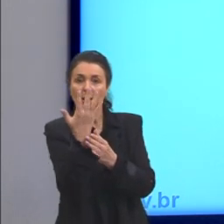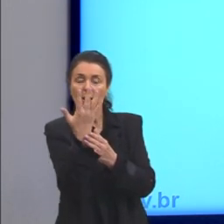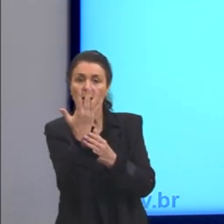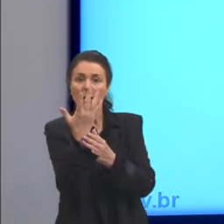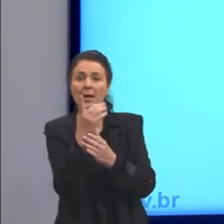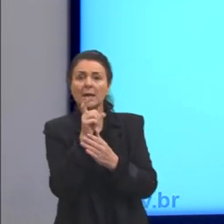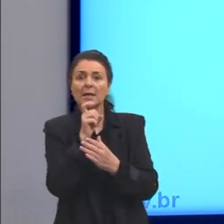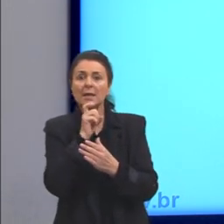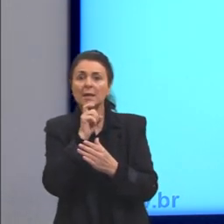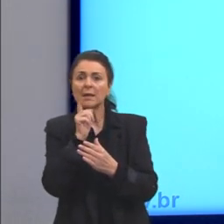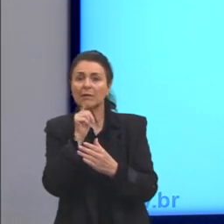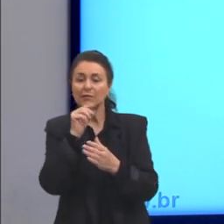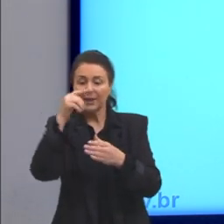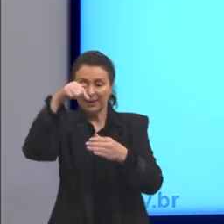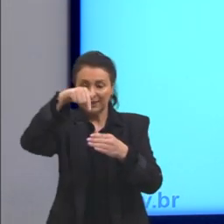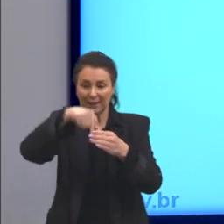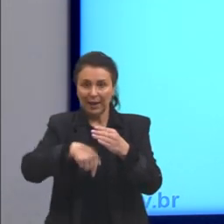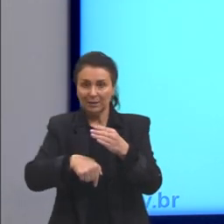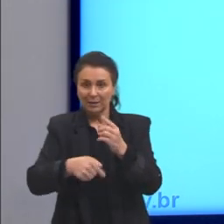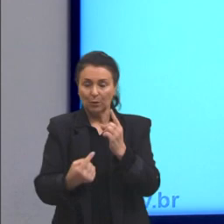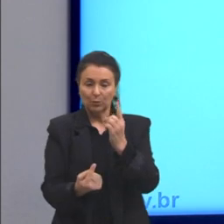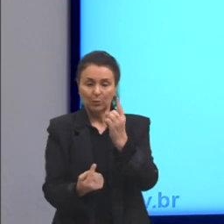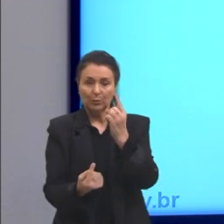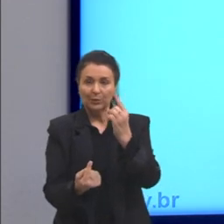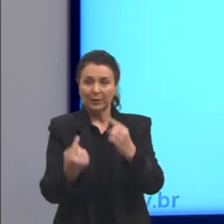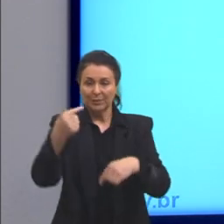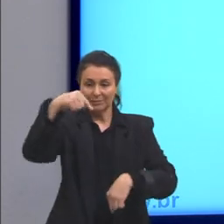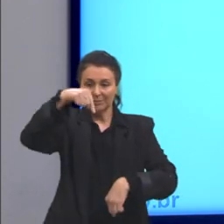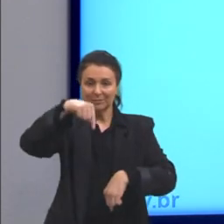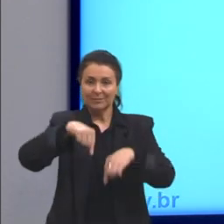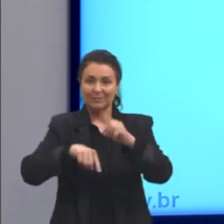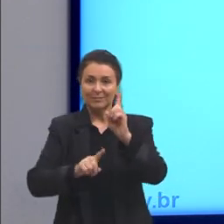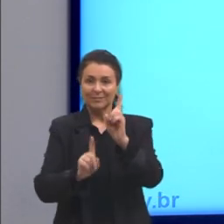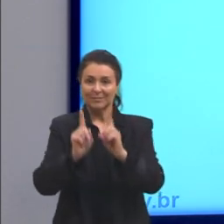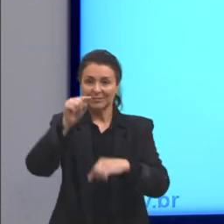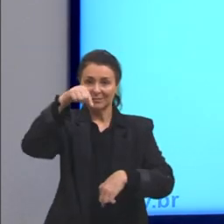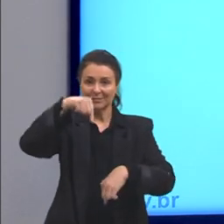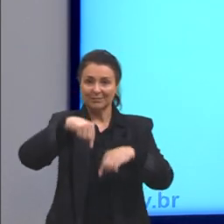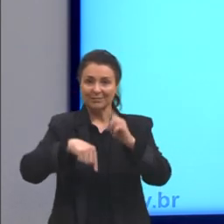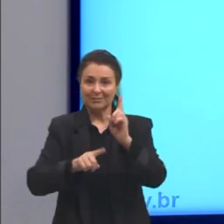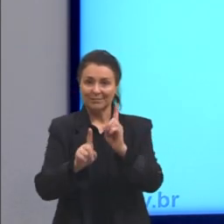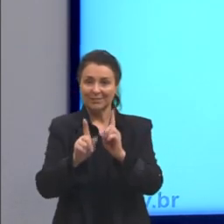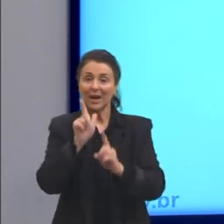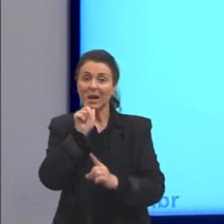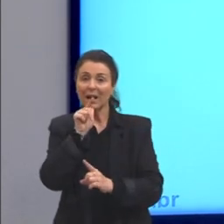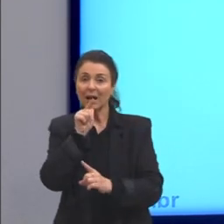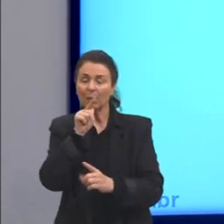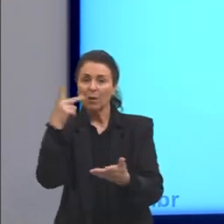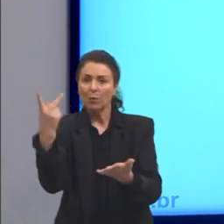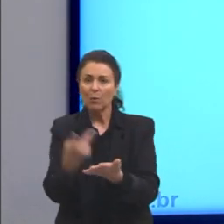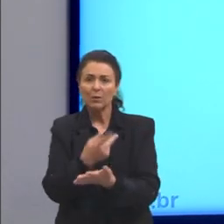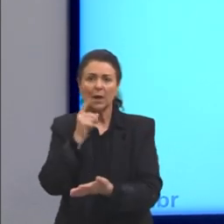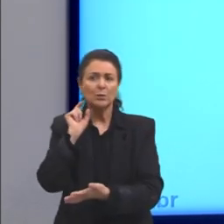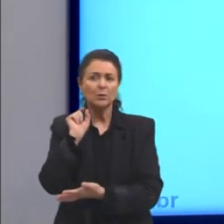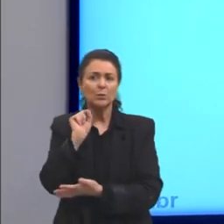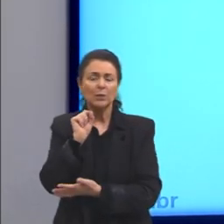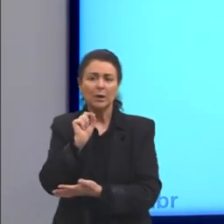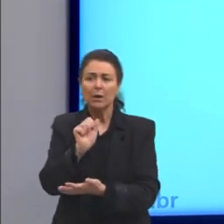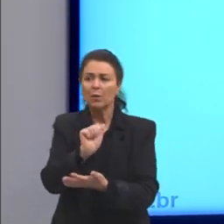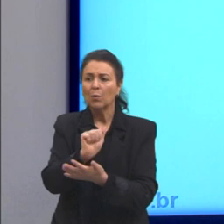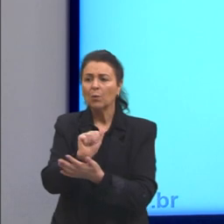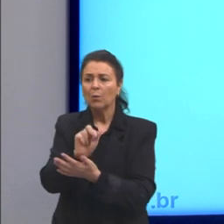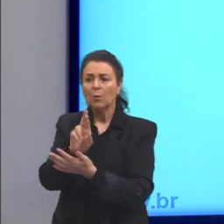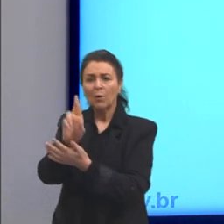vai descer. Então, isso além de acontecer com a água, que é um fluido, vai acontecer também com o ar.